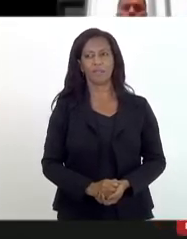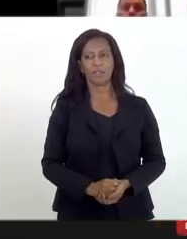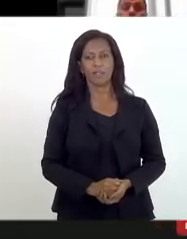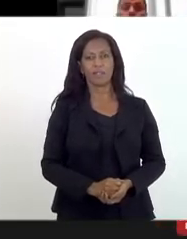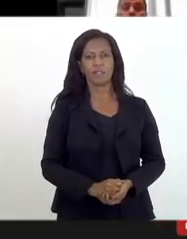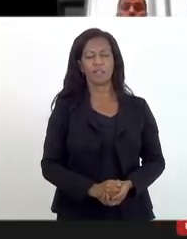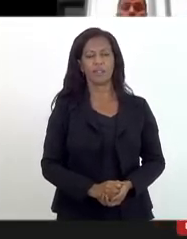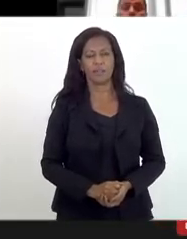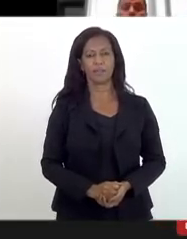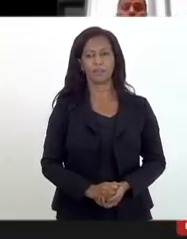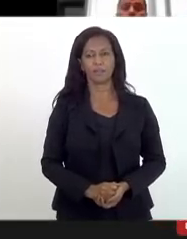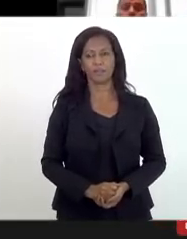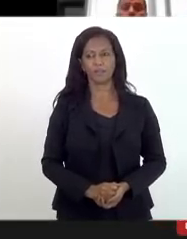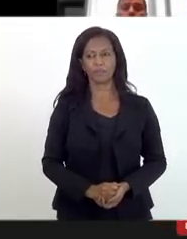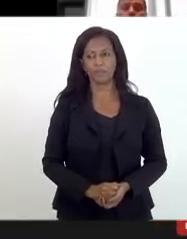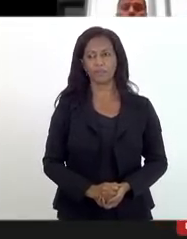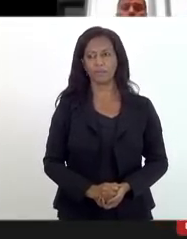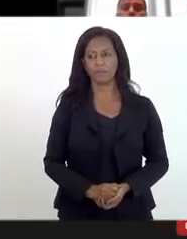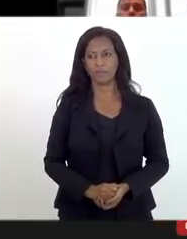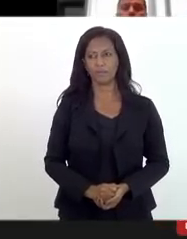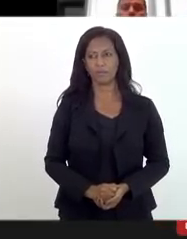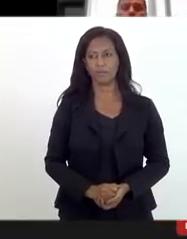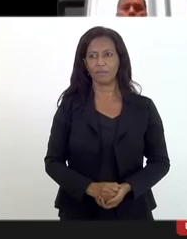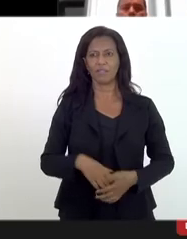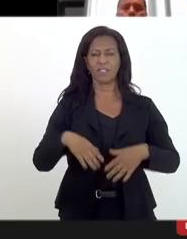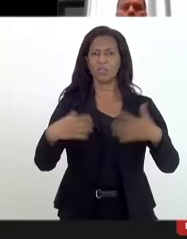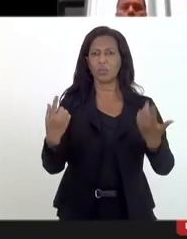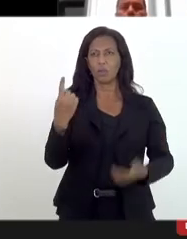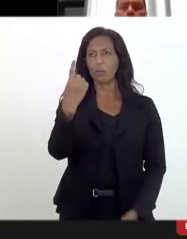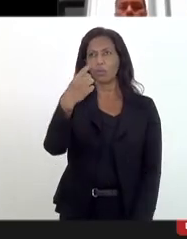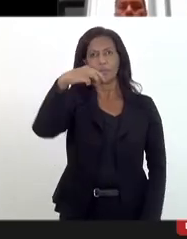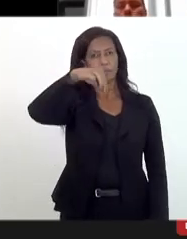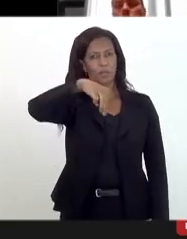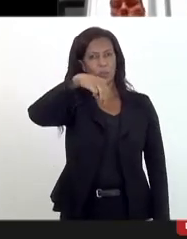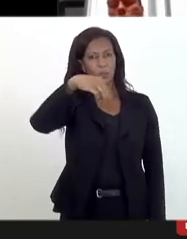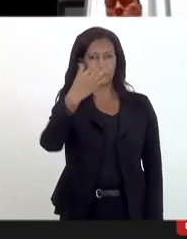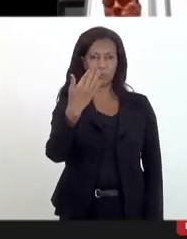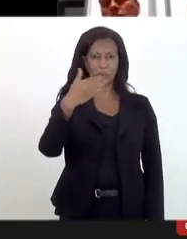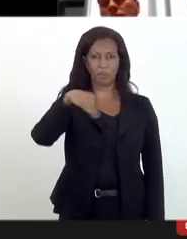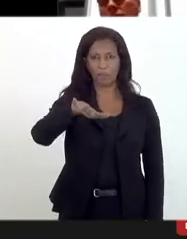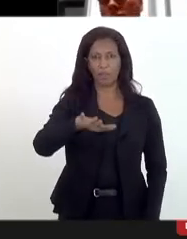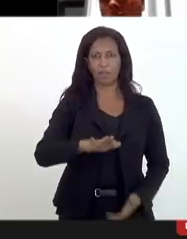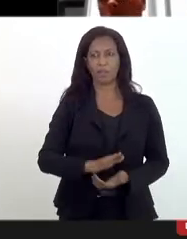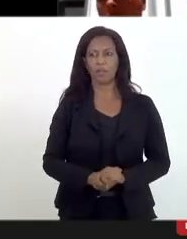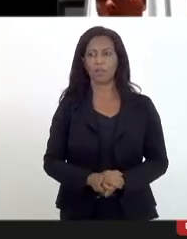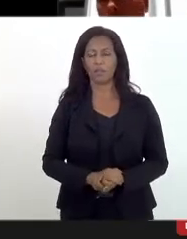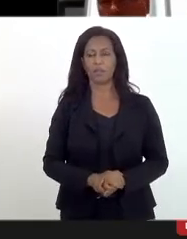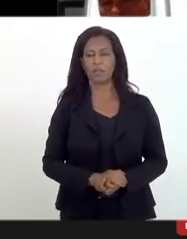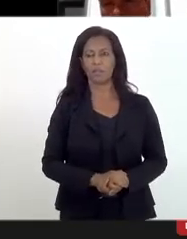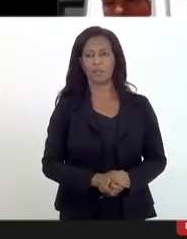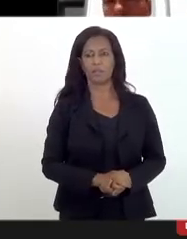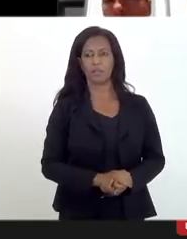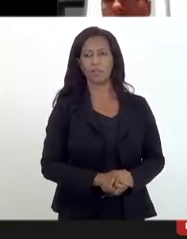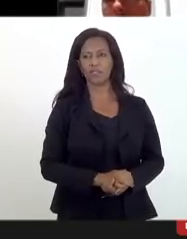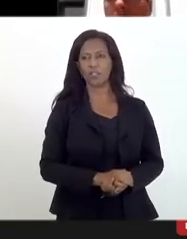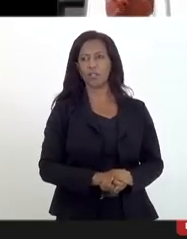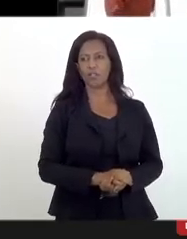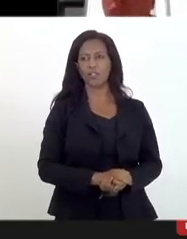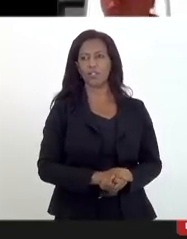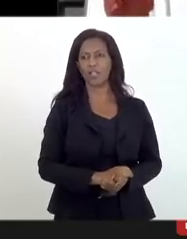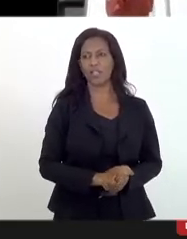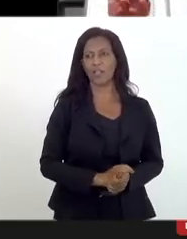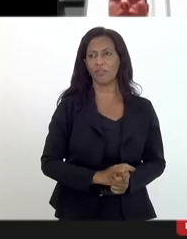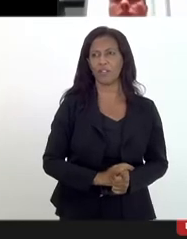É um minuto, minuto e meio, mais ou menos, ô Marta, e são 12, são 15